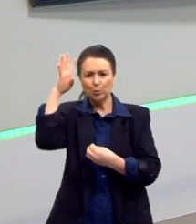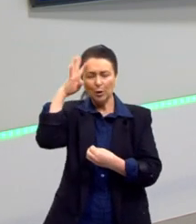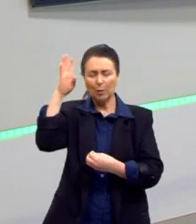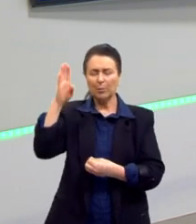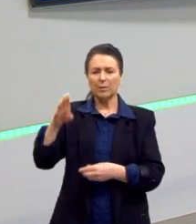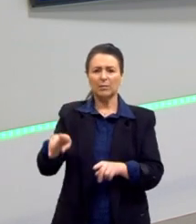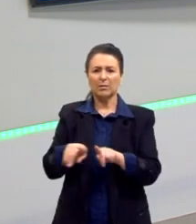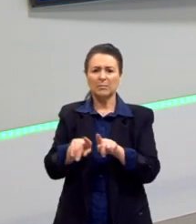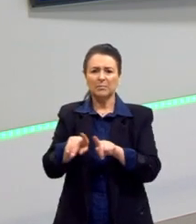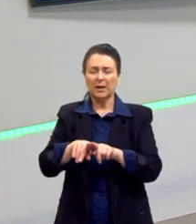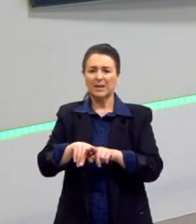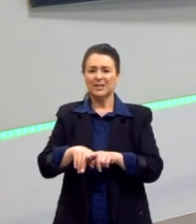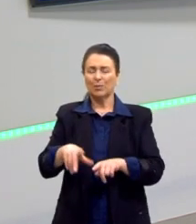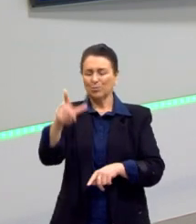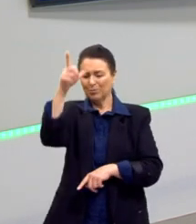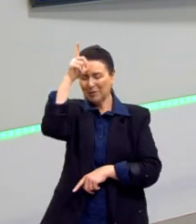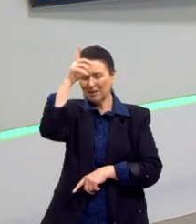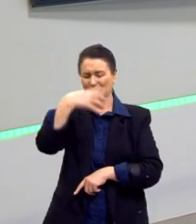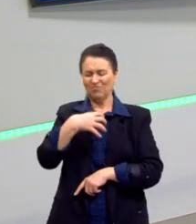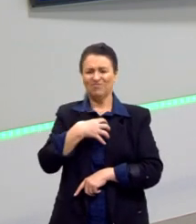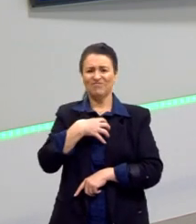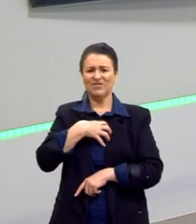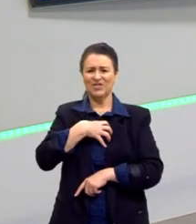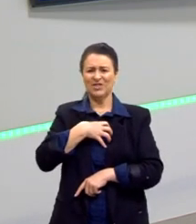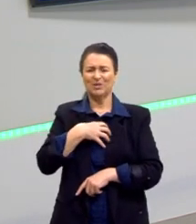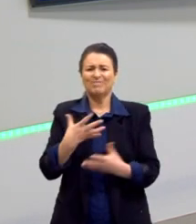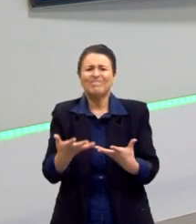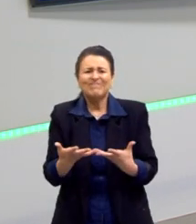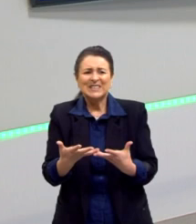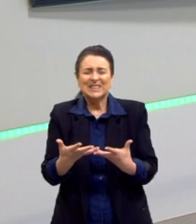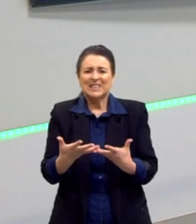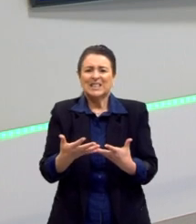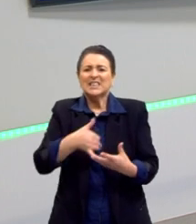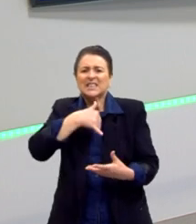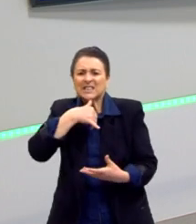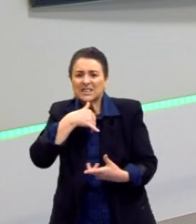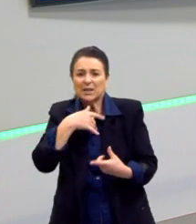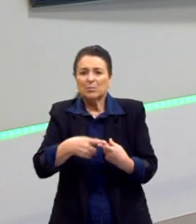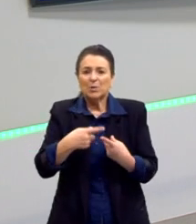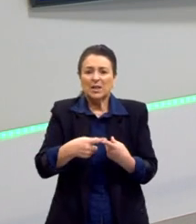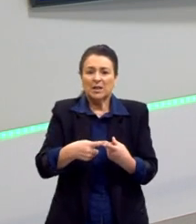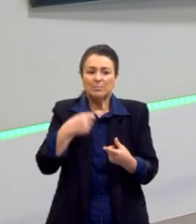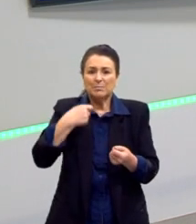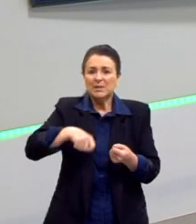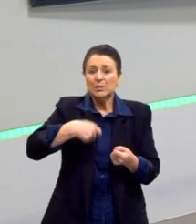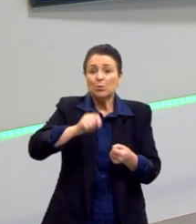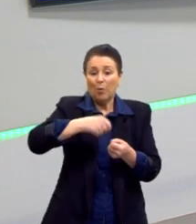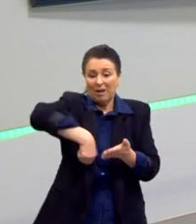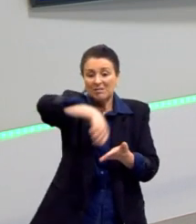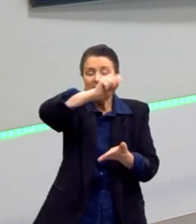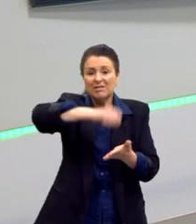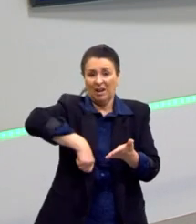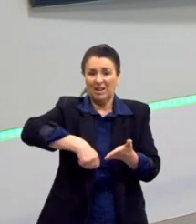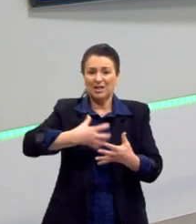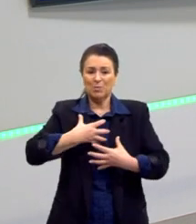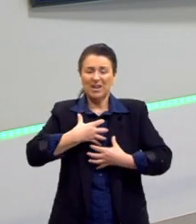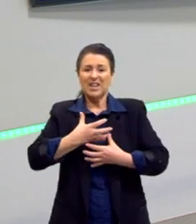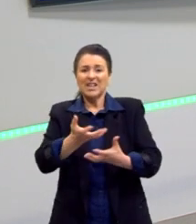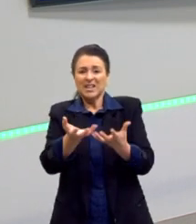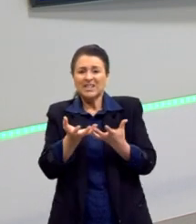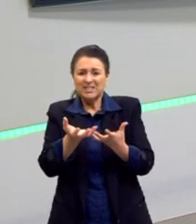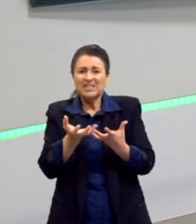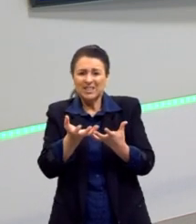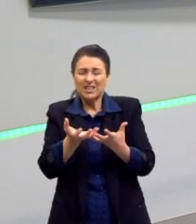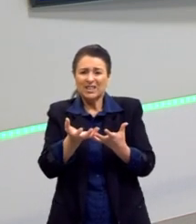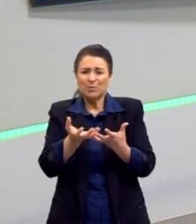os alemães se sentiam humilhados pela derrota e por terem que assinar este pacto, né. Então, tinha um sentimento de revanchismo muito grande